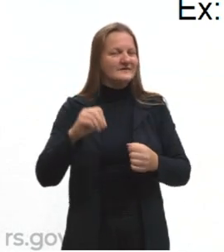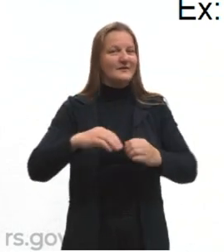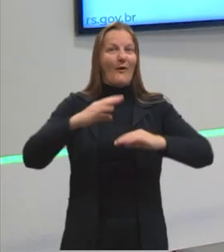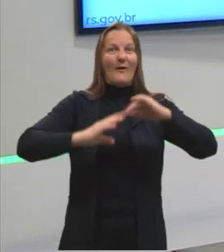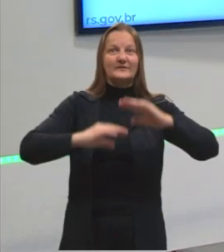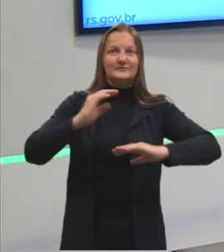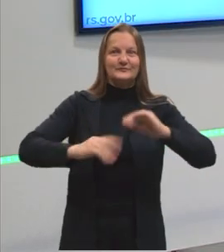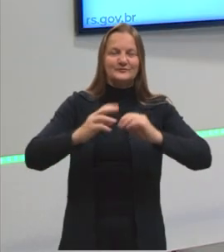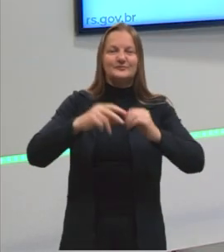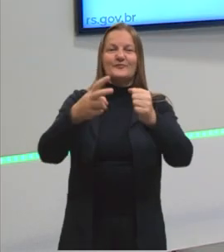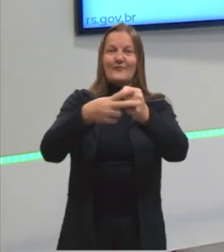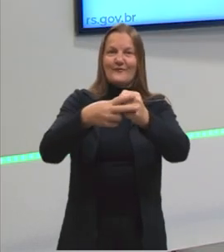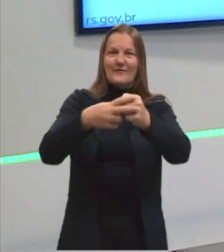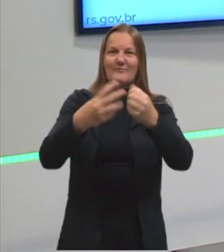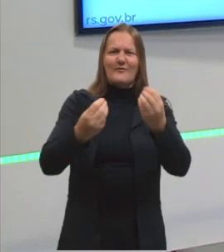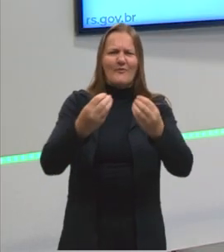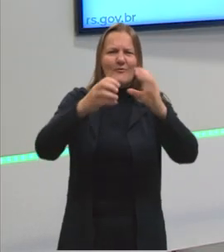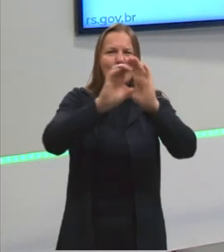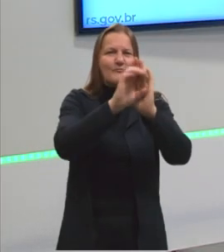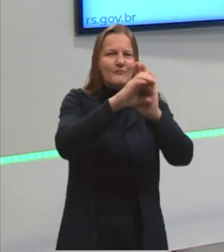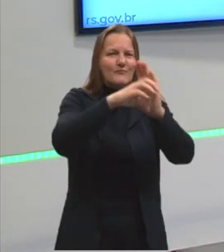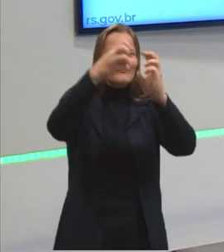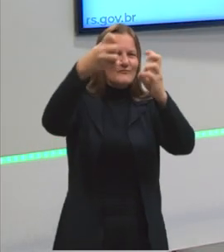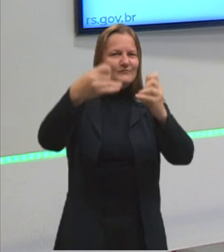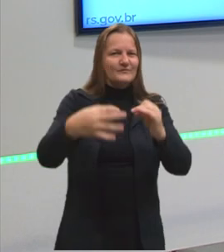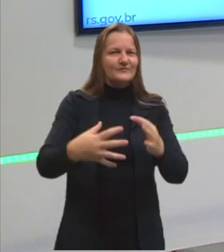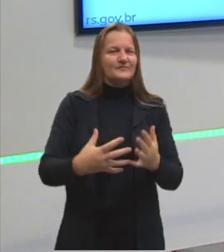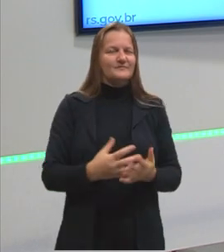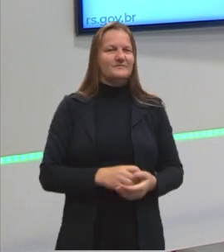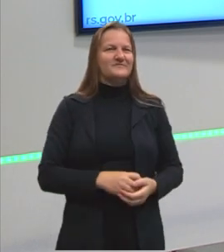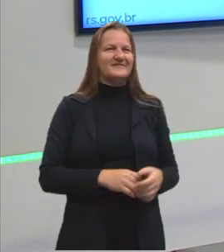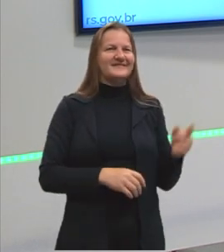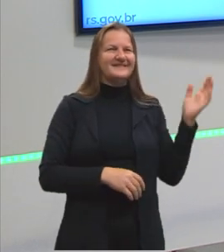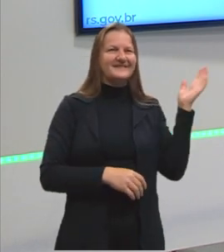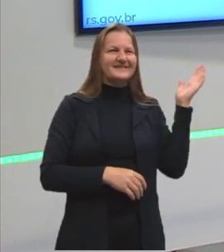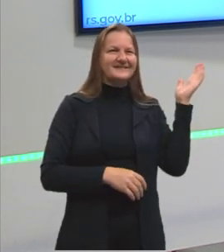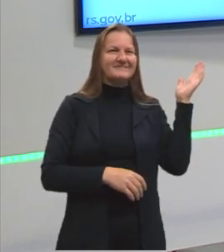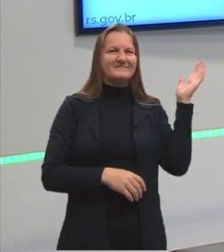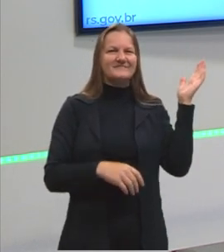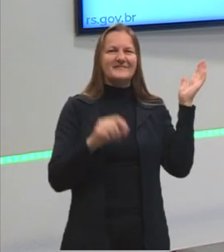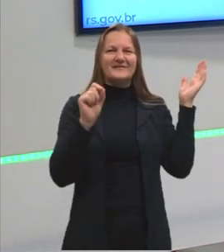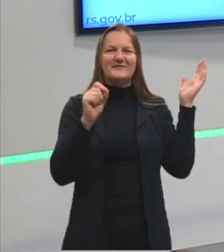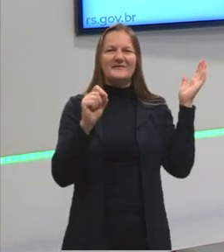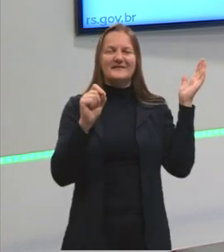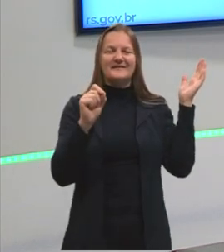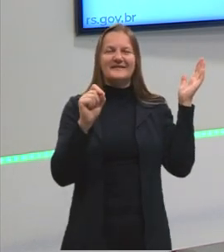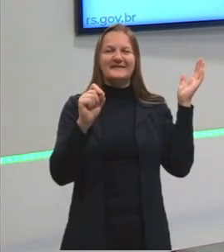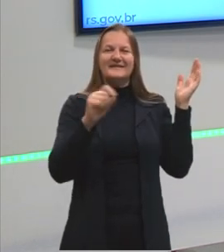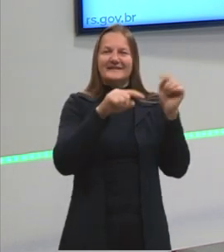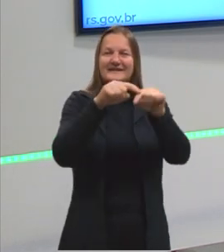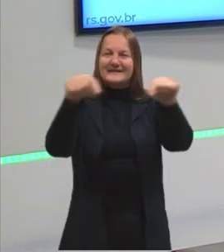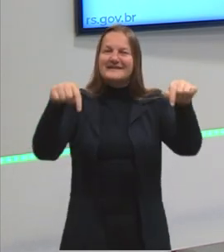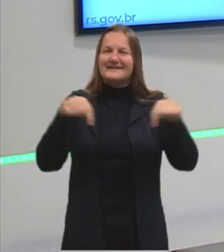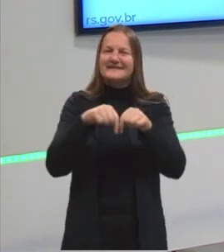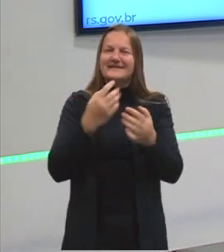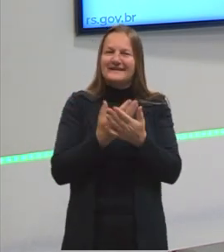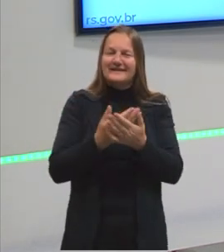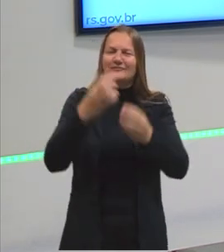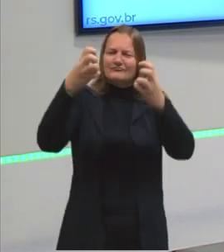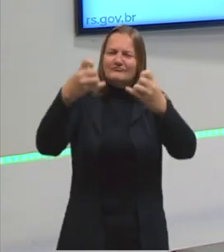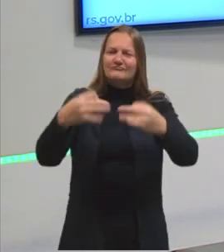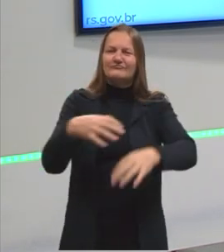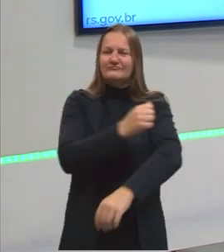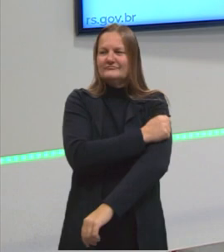passiva sem retomar o que é o conceito de vozes verbais. Por quê? Esses dias eu estava falando em sala de aula com os meus alunos.